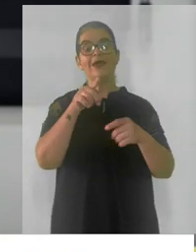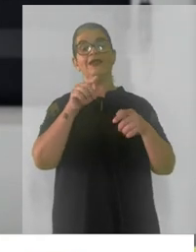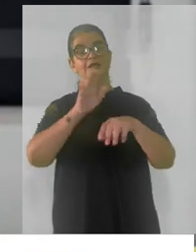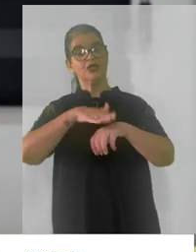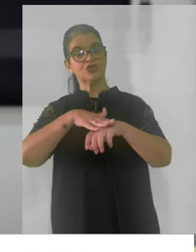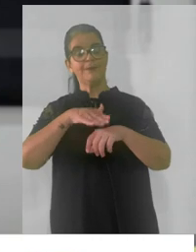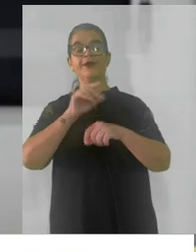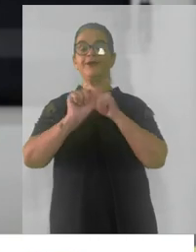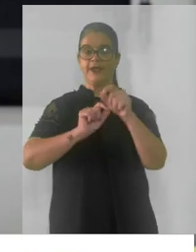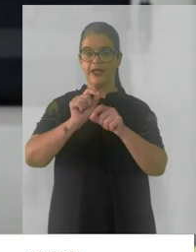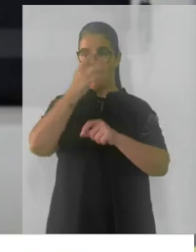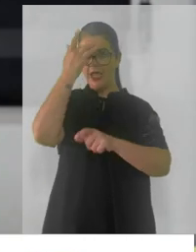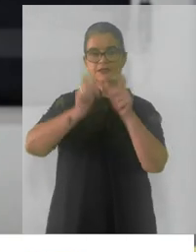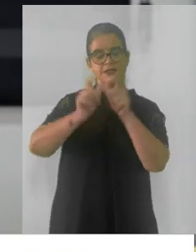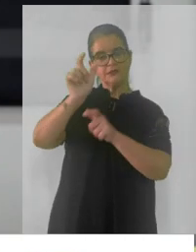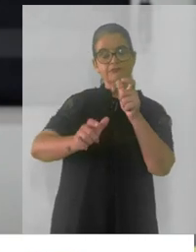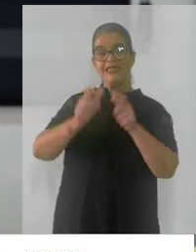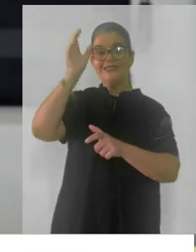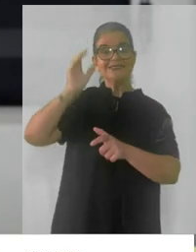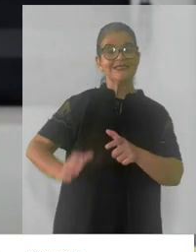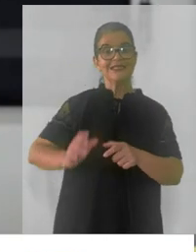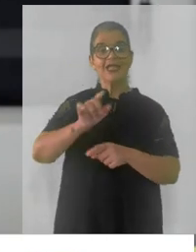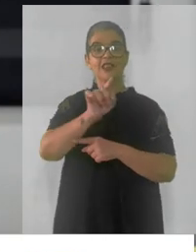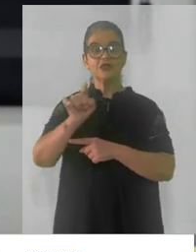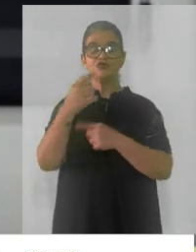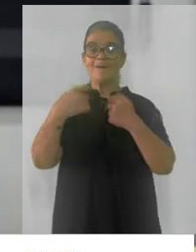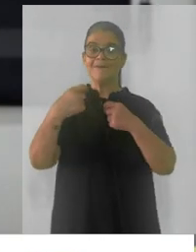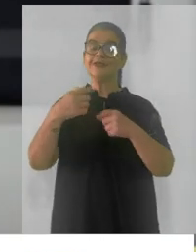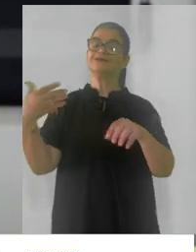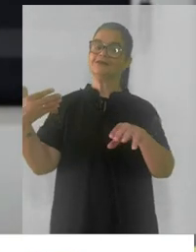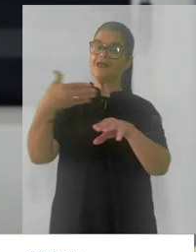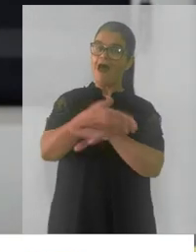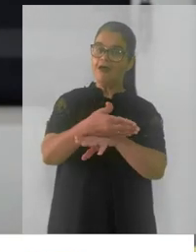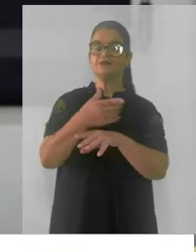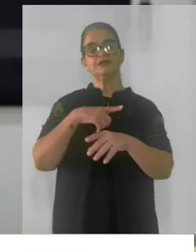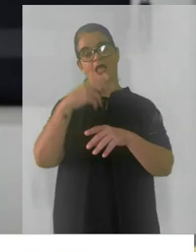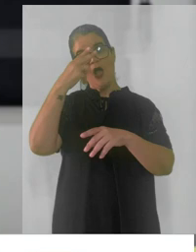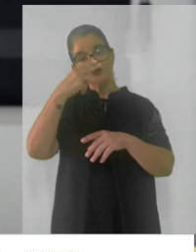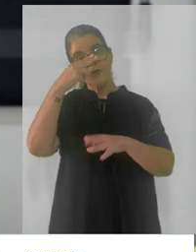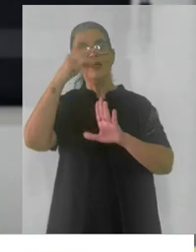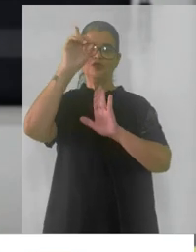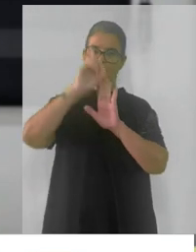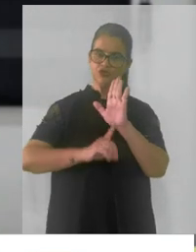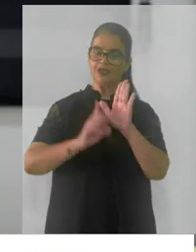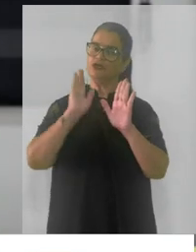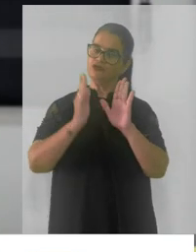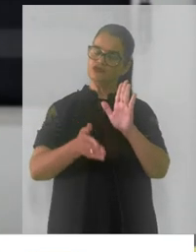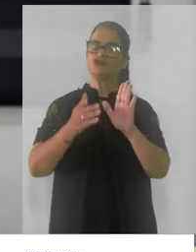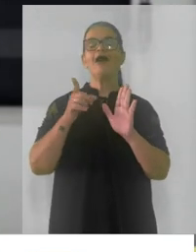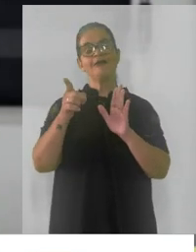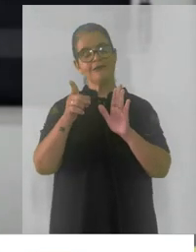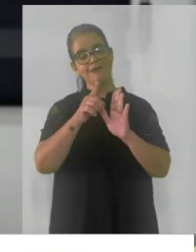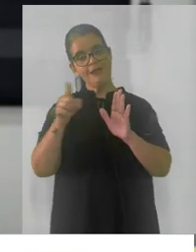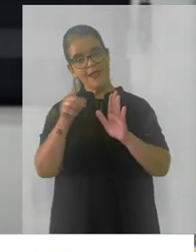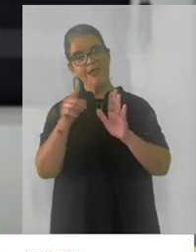sujeitos, esses cidadãos, precisam acessar os mesmos direitos, já que eles compõem